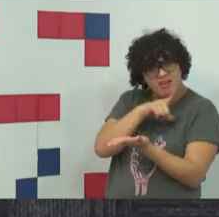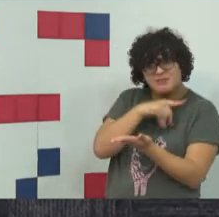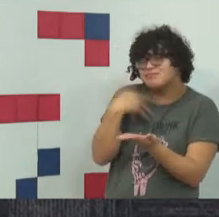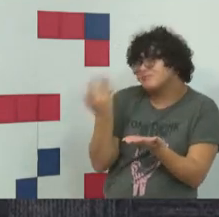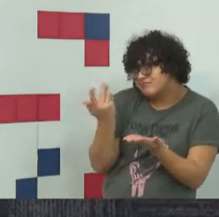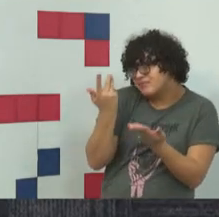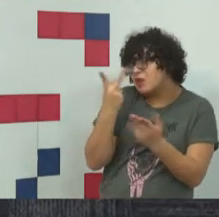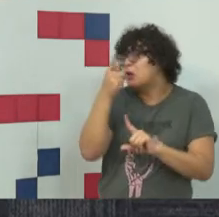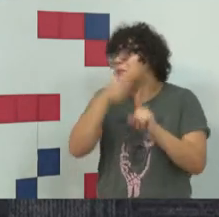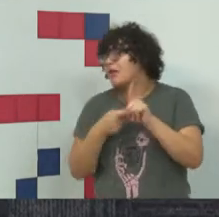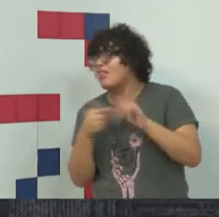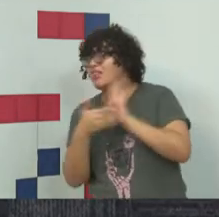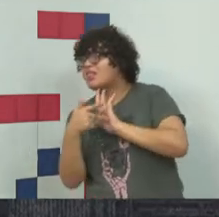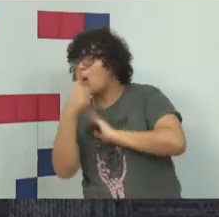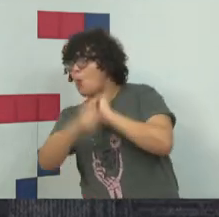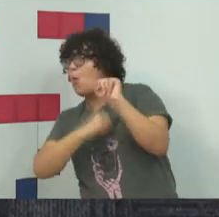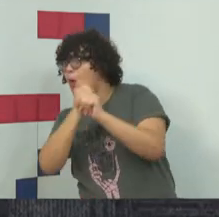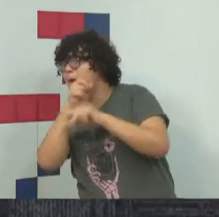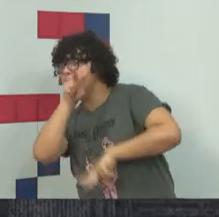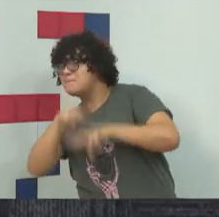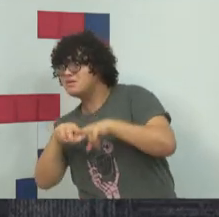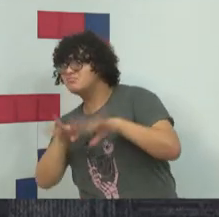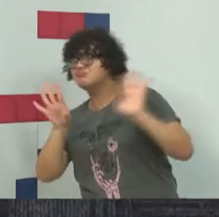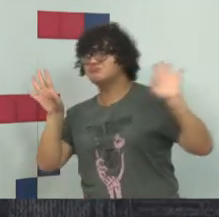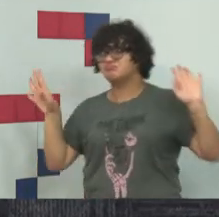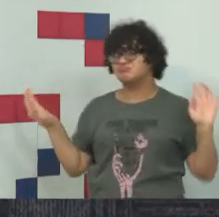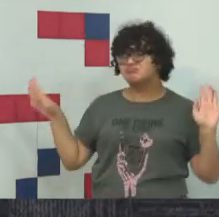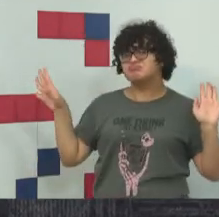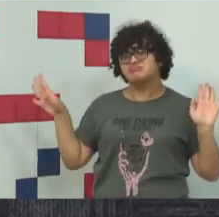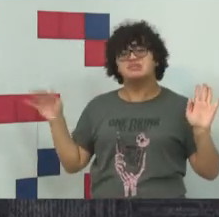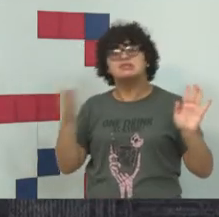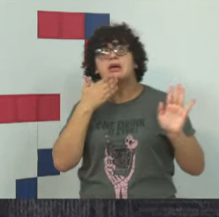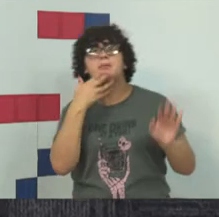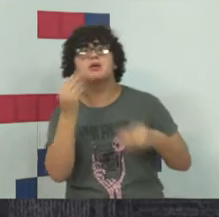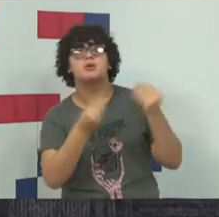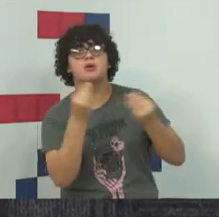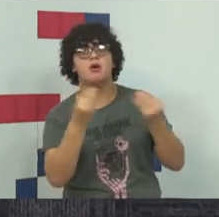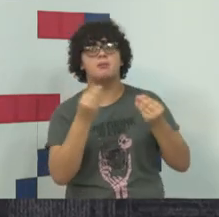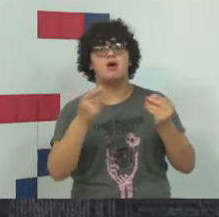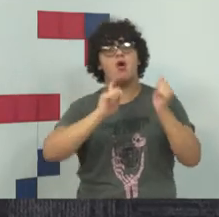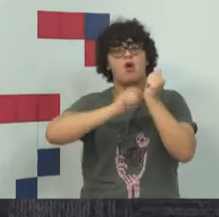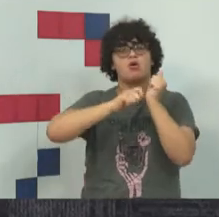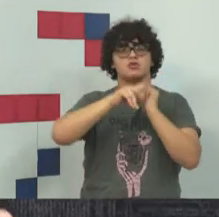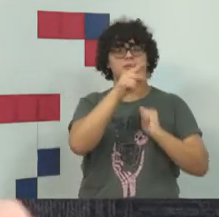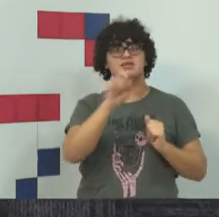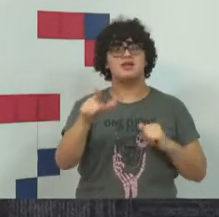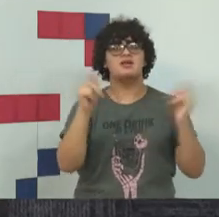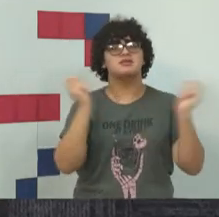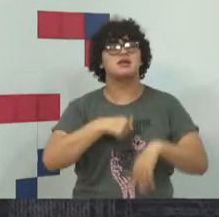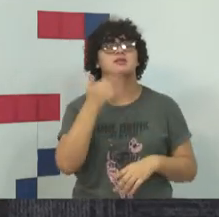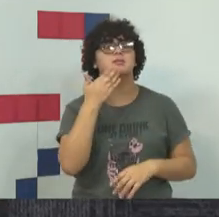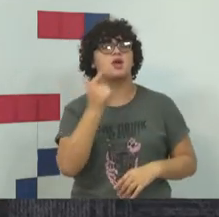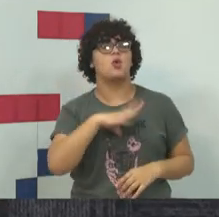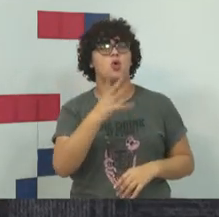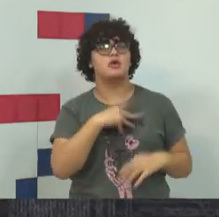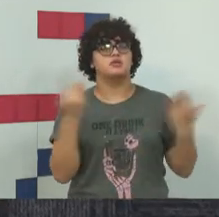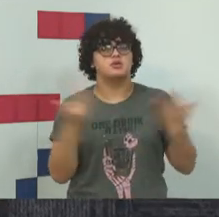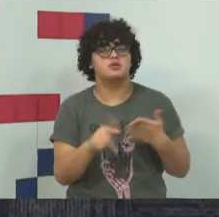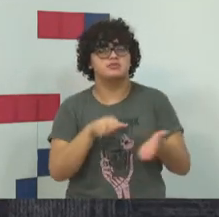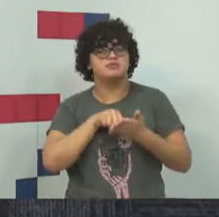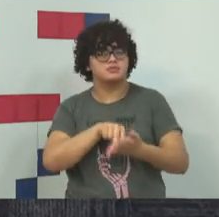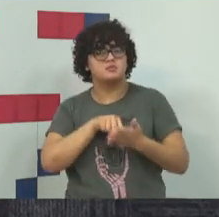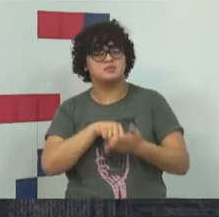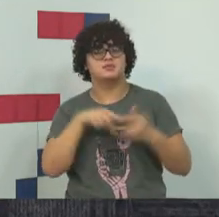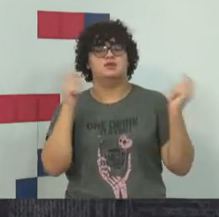pena permita no sistema trifásico do artigo 68 do Código Penal e também com a coragem de um juiz para fixação de uma pena base